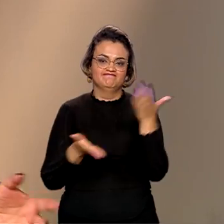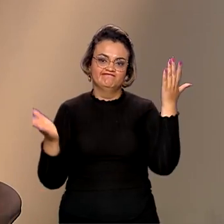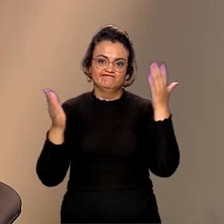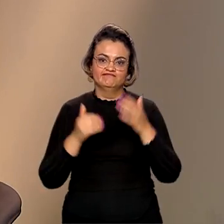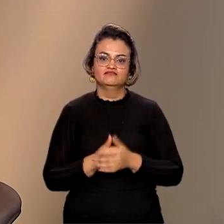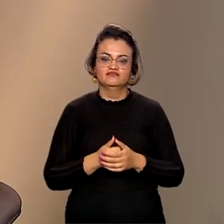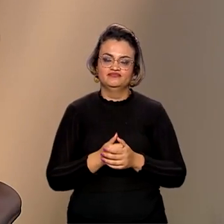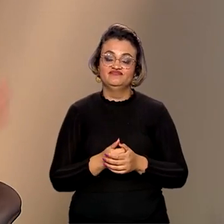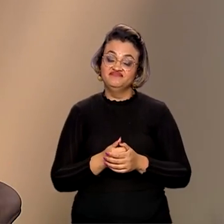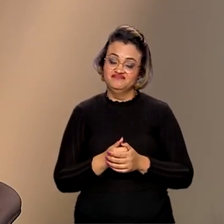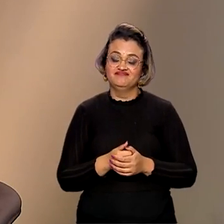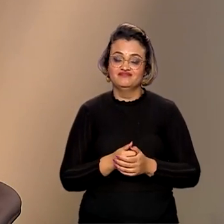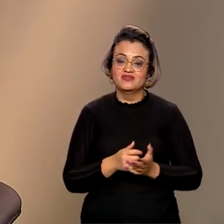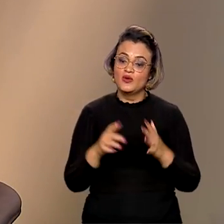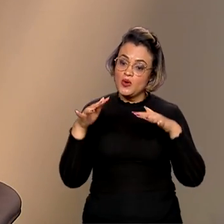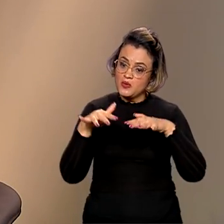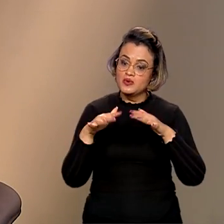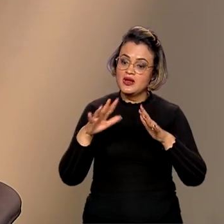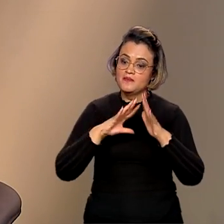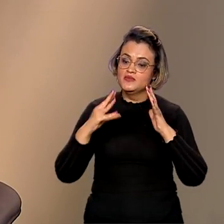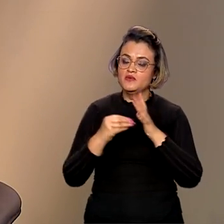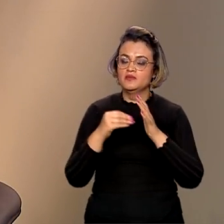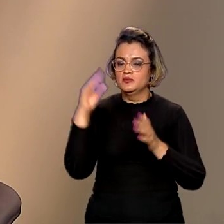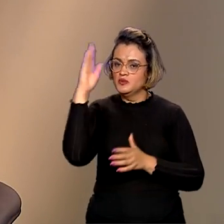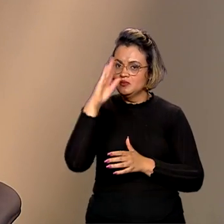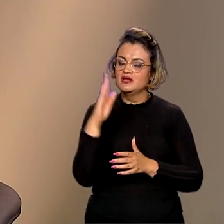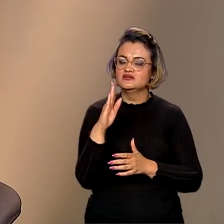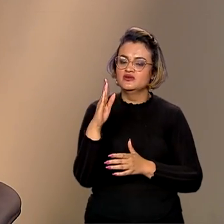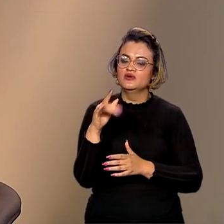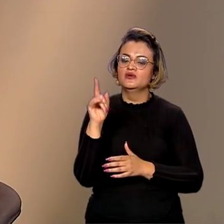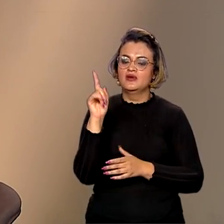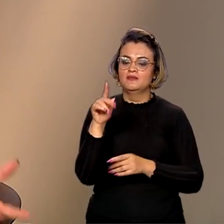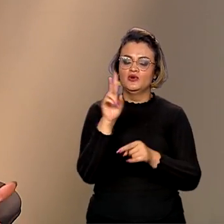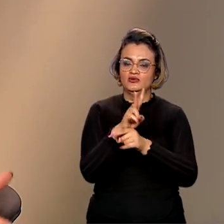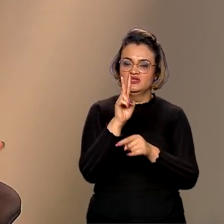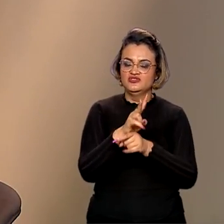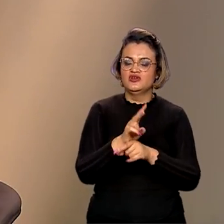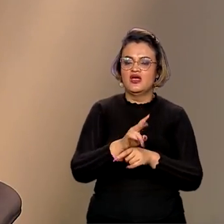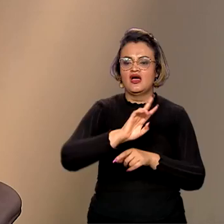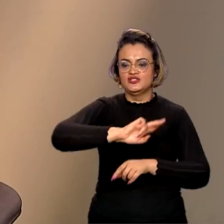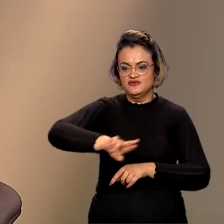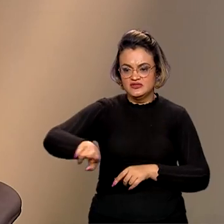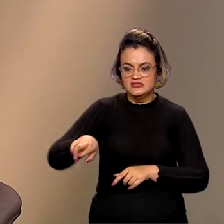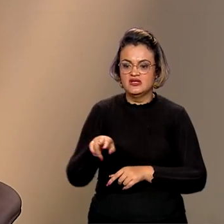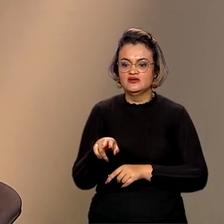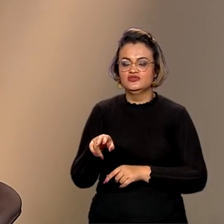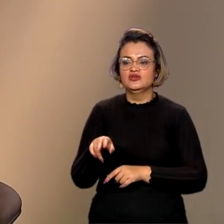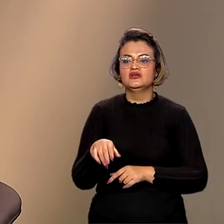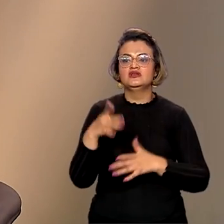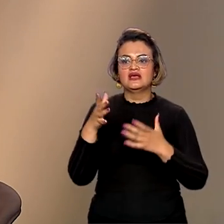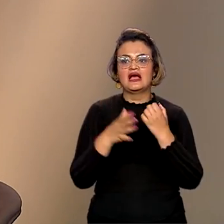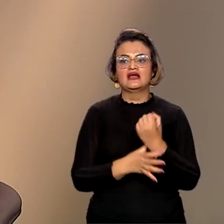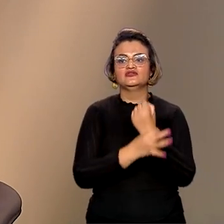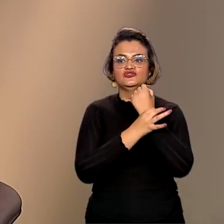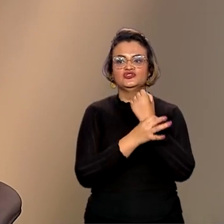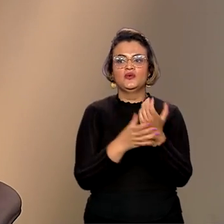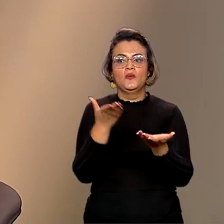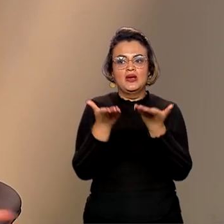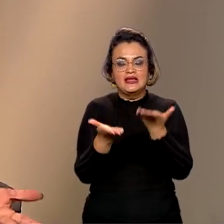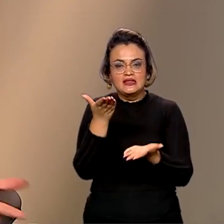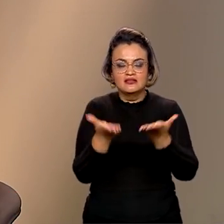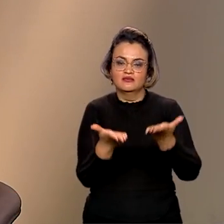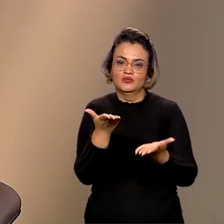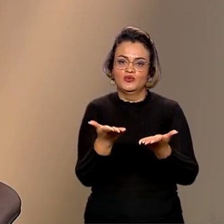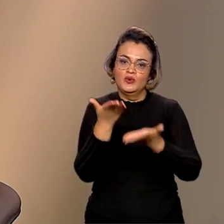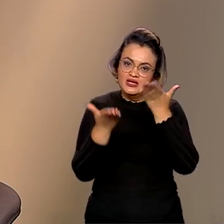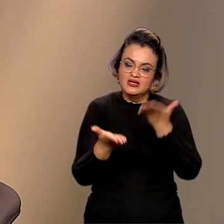maior, né? Então, é olhar para os biomas brasileiros como uma forma de proteção da biodiversidade e, assim, garantir o equilíbrio do ecossistema, né,